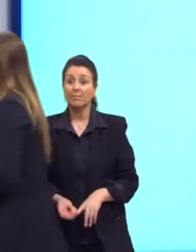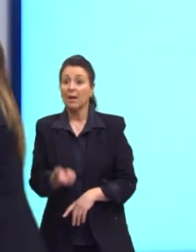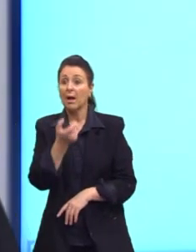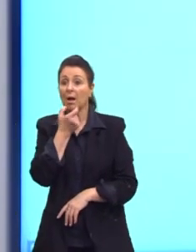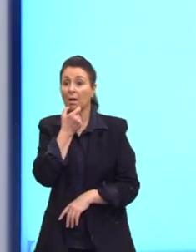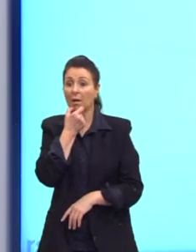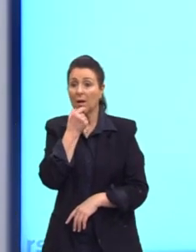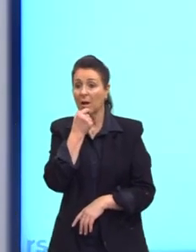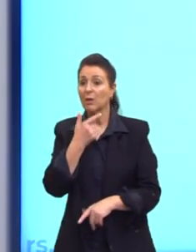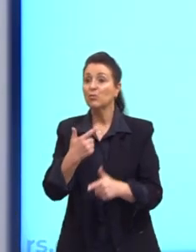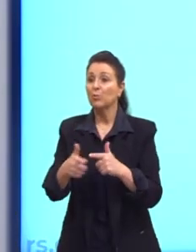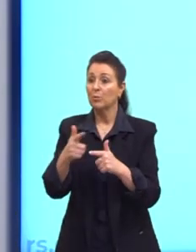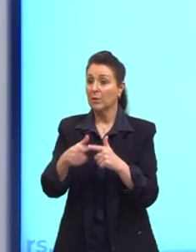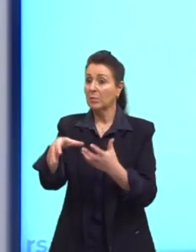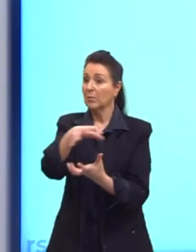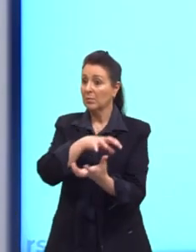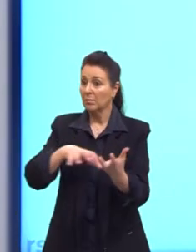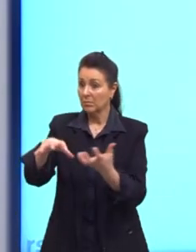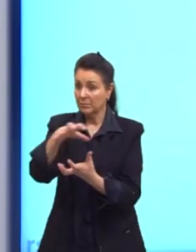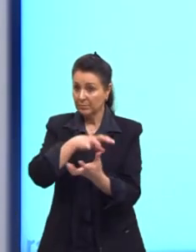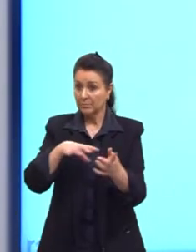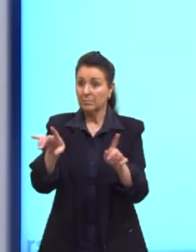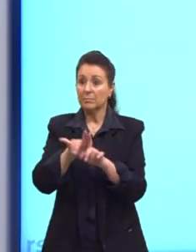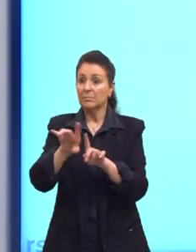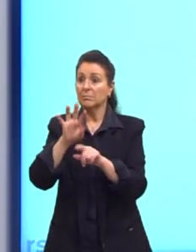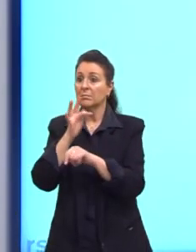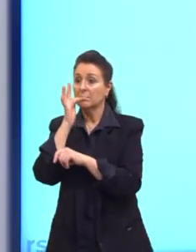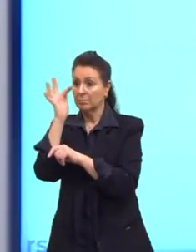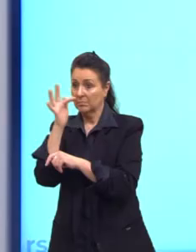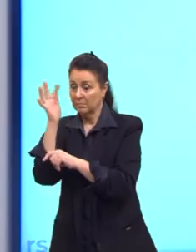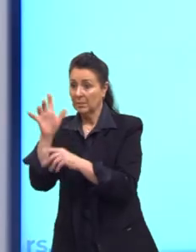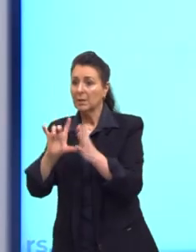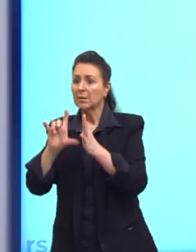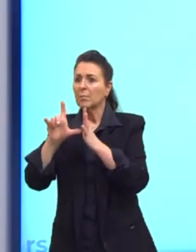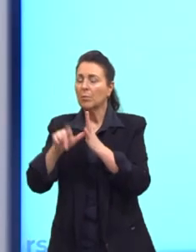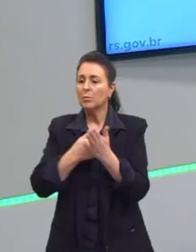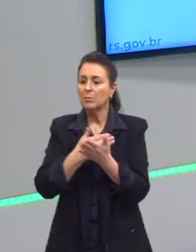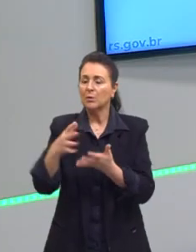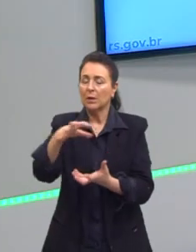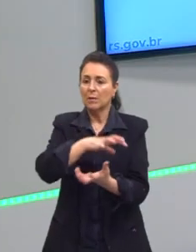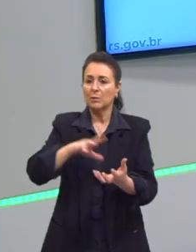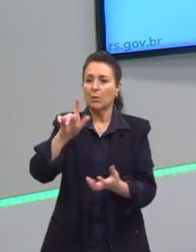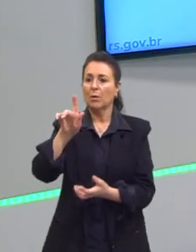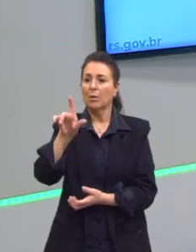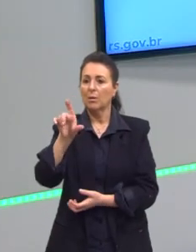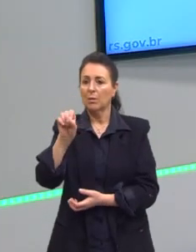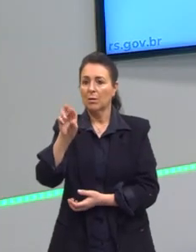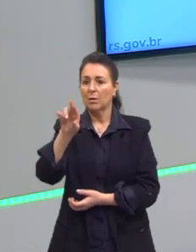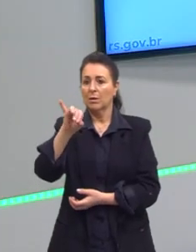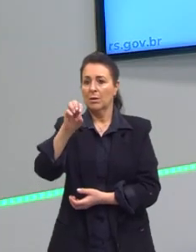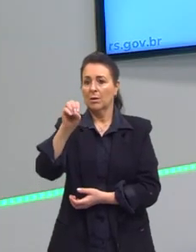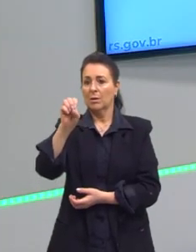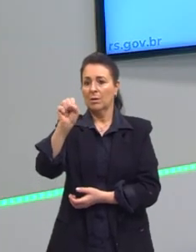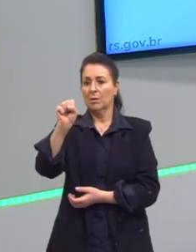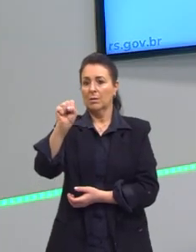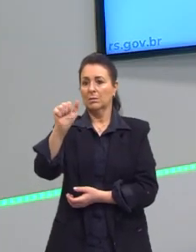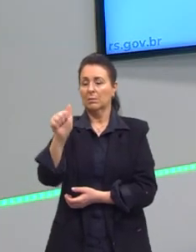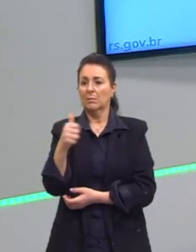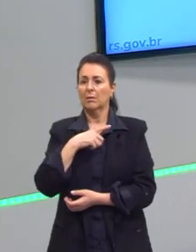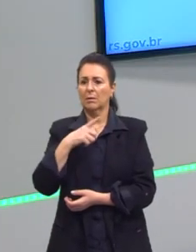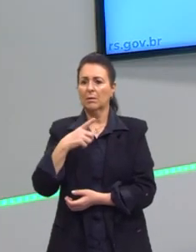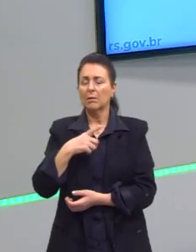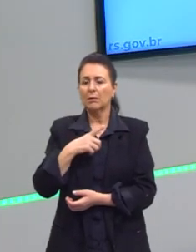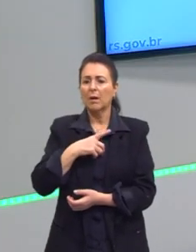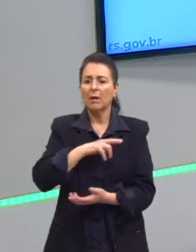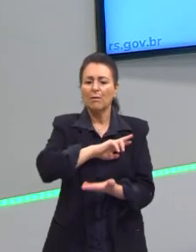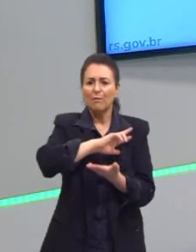Revolução Francesa, que vem depois da Revolução Gloriosa. Eles têm todo o período pós-revolucionário, o Robespierre com o